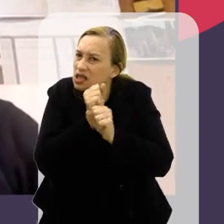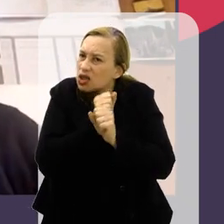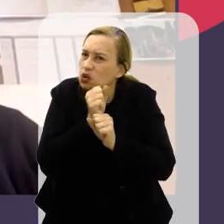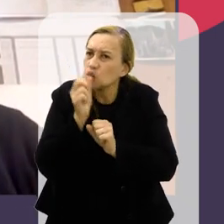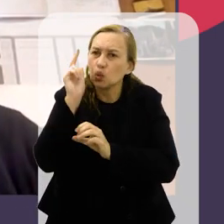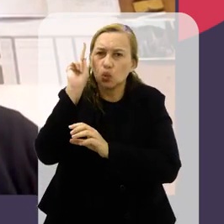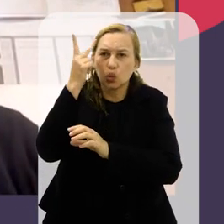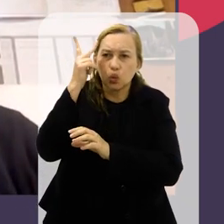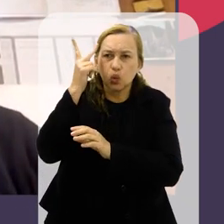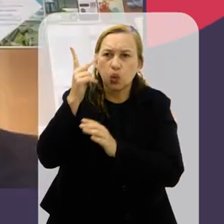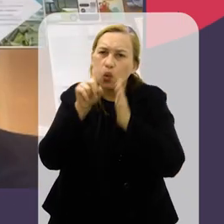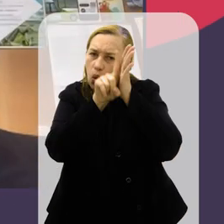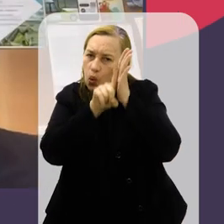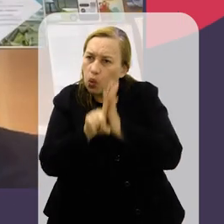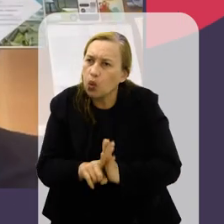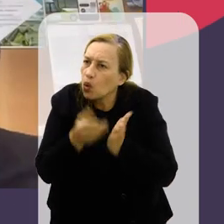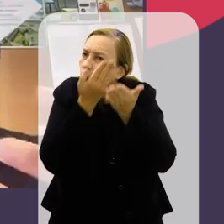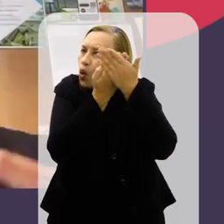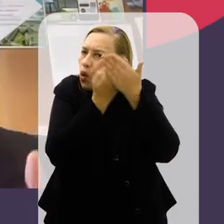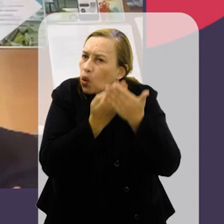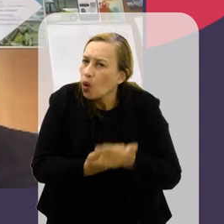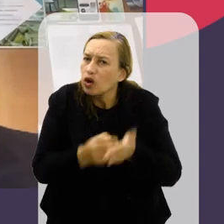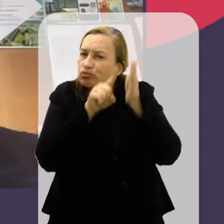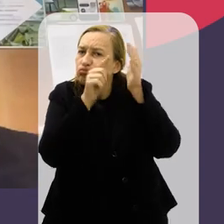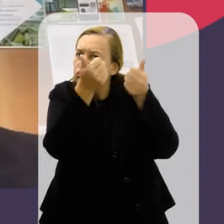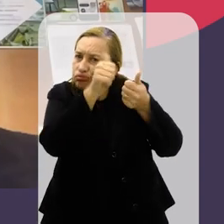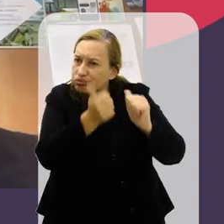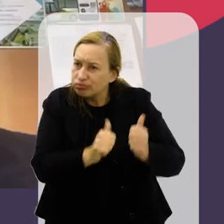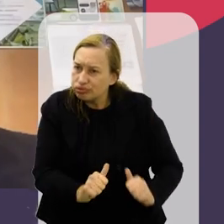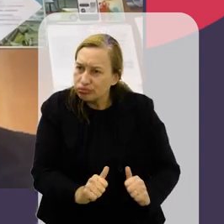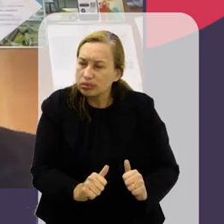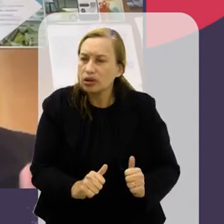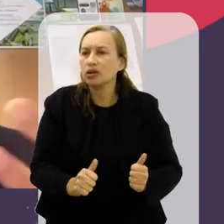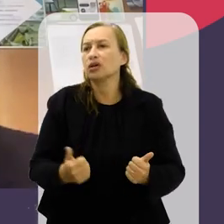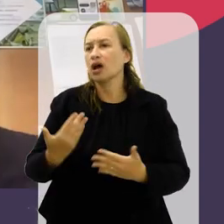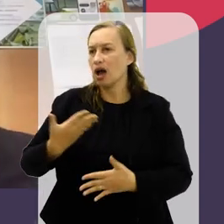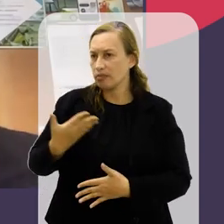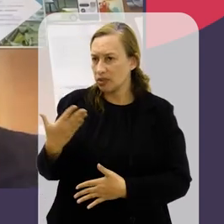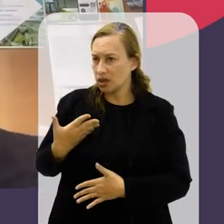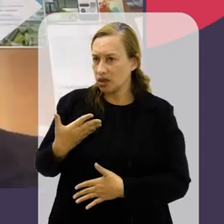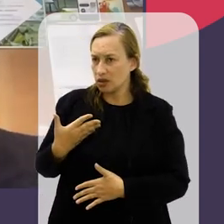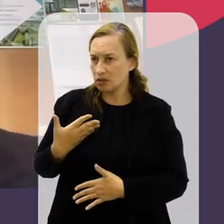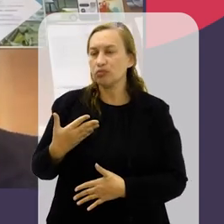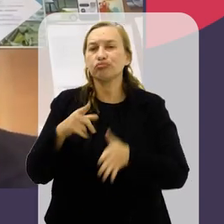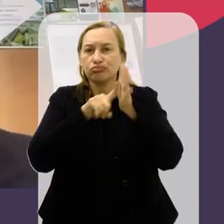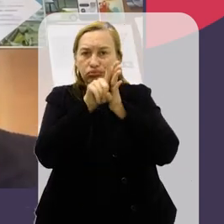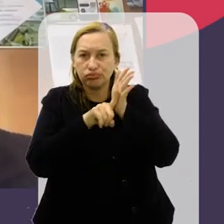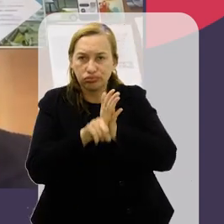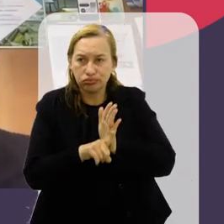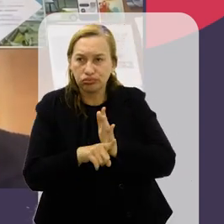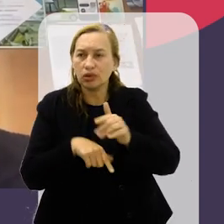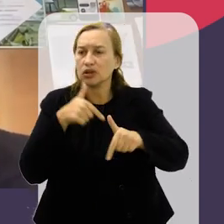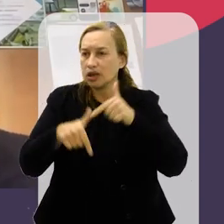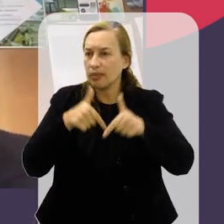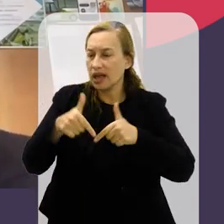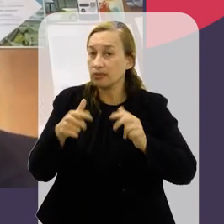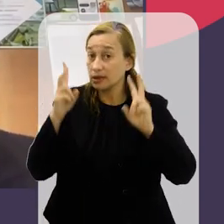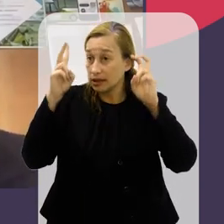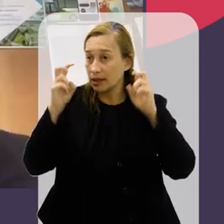de histórico ainda que nós precisamos analisar ou colegas atuando em pesquisa